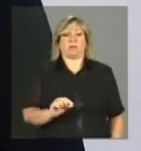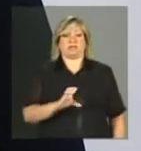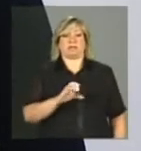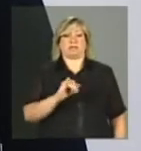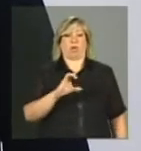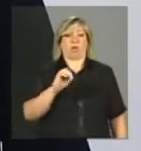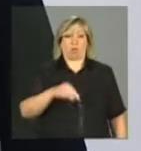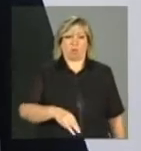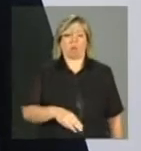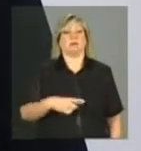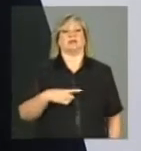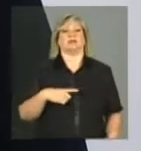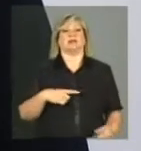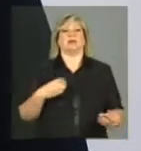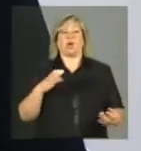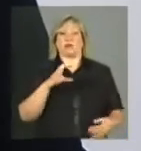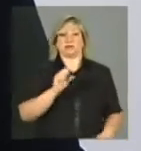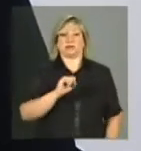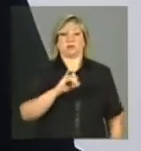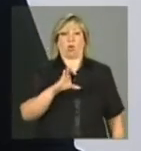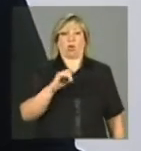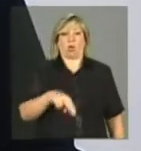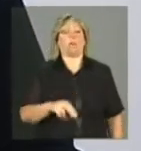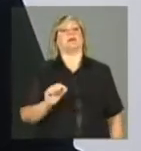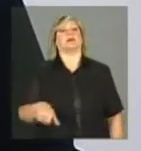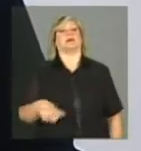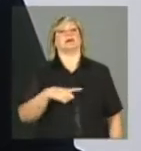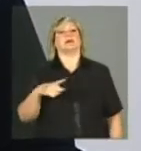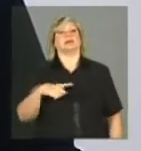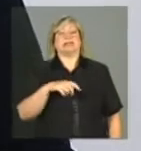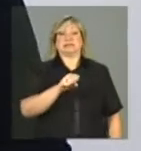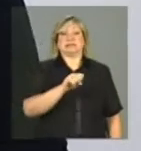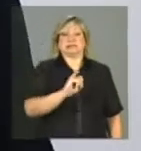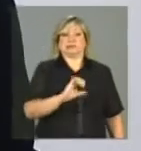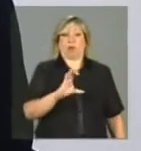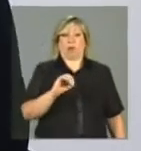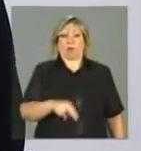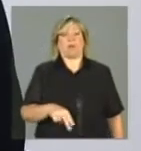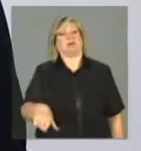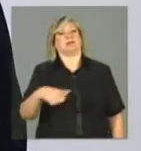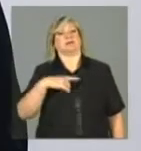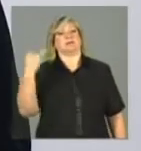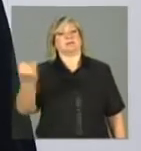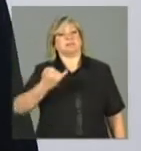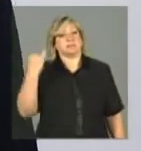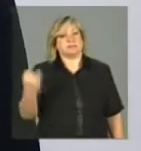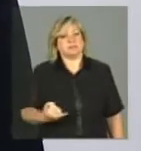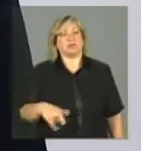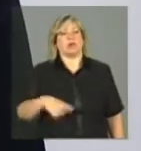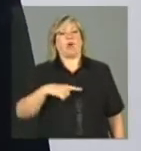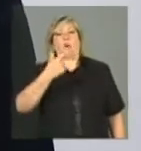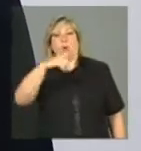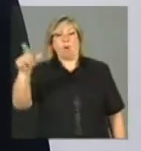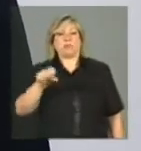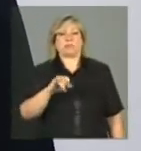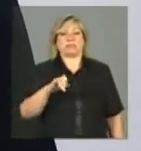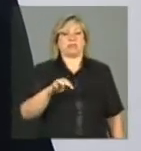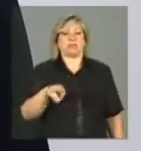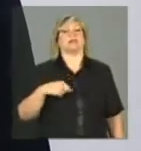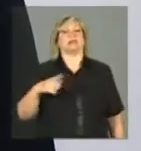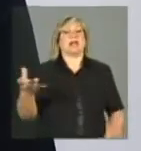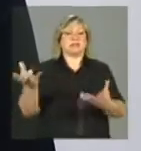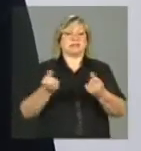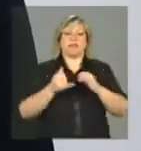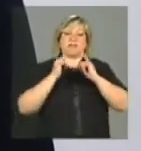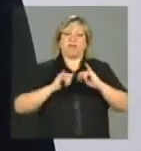essencial que, a partir da repercussão do cadastro online, a gente consiga que esses outros sistemas recebam a